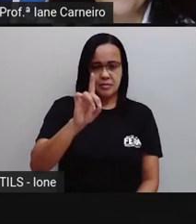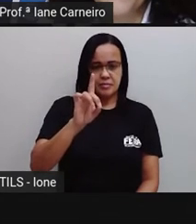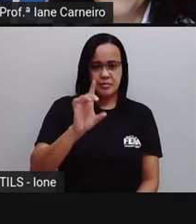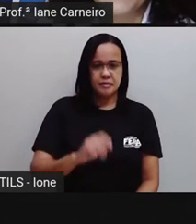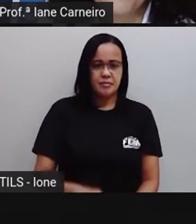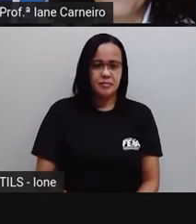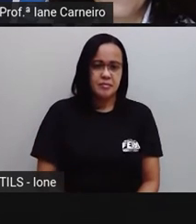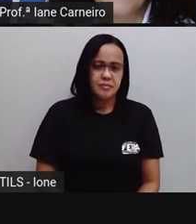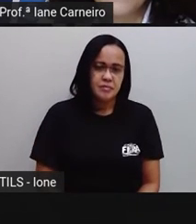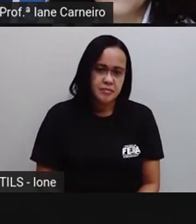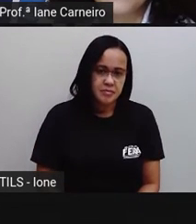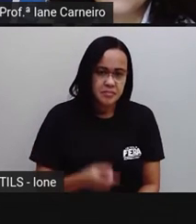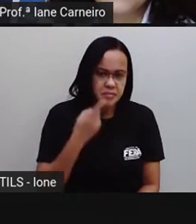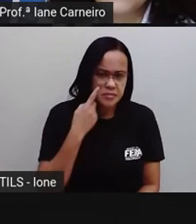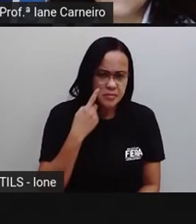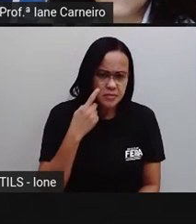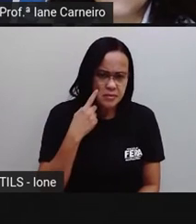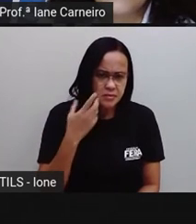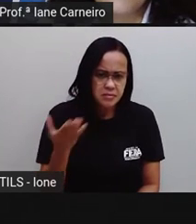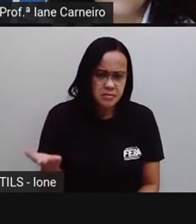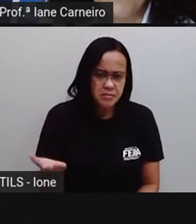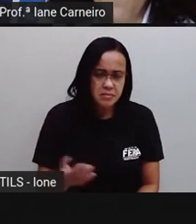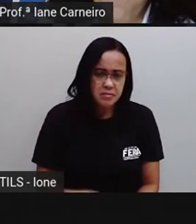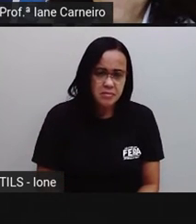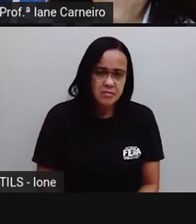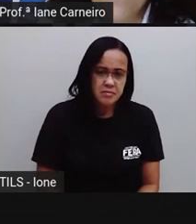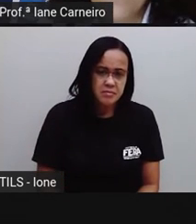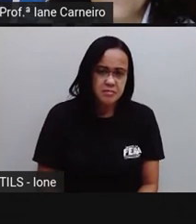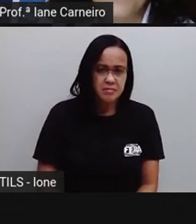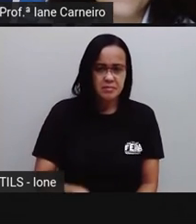Escrevam pra PROAÍ a palavra DEDO.